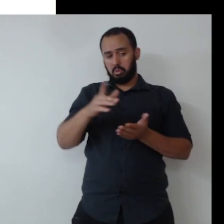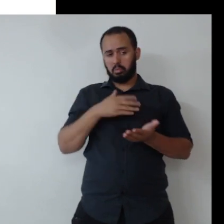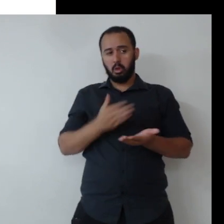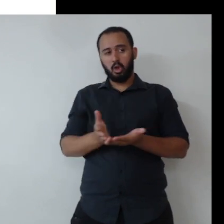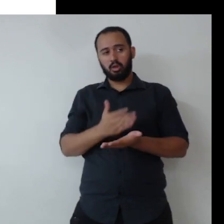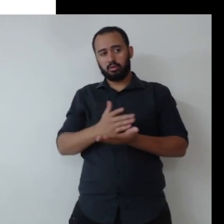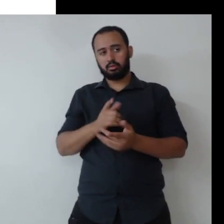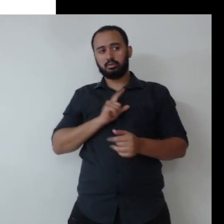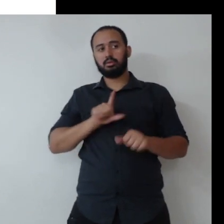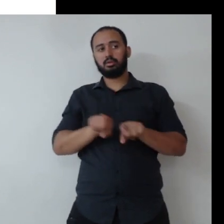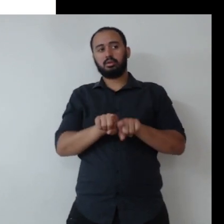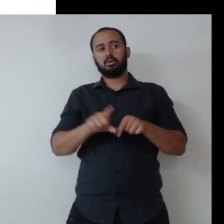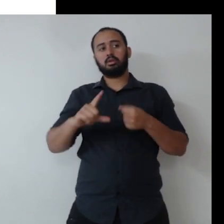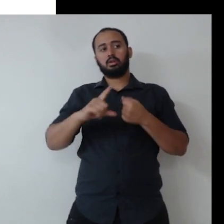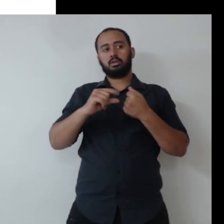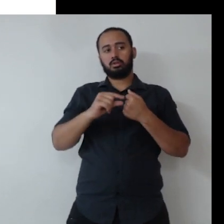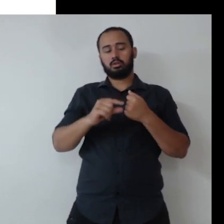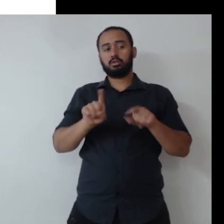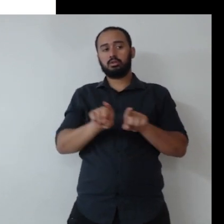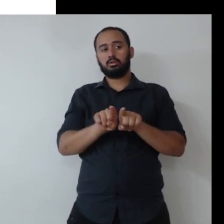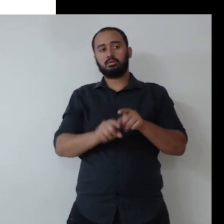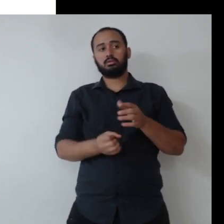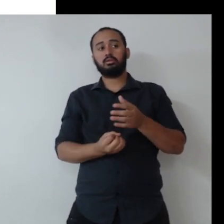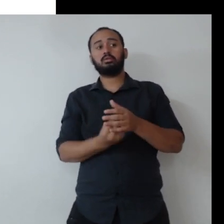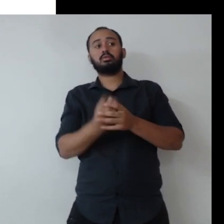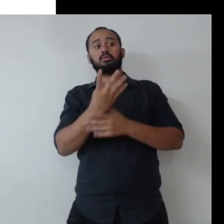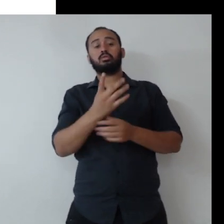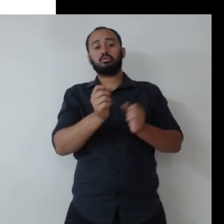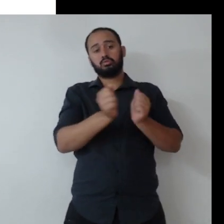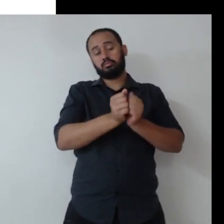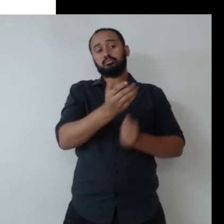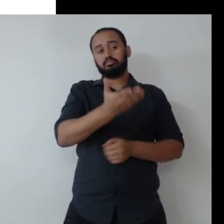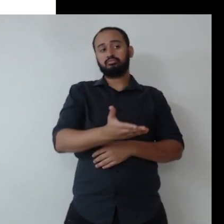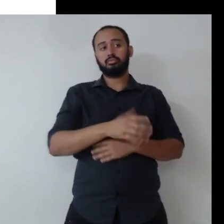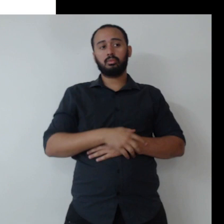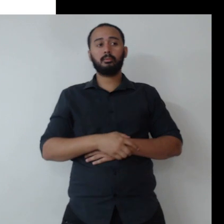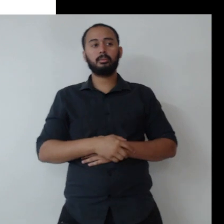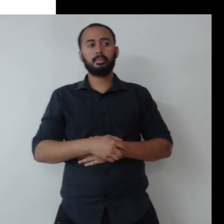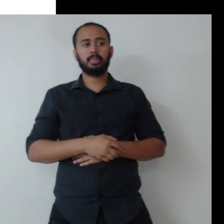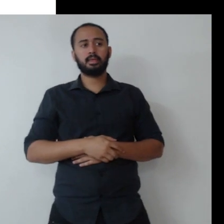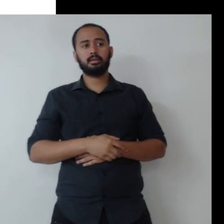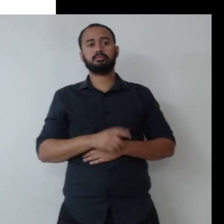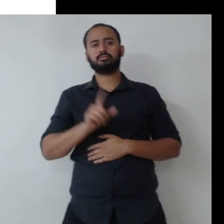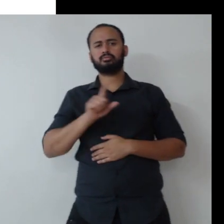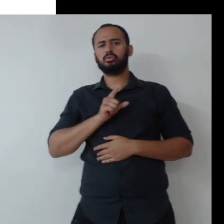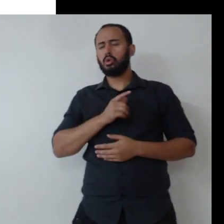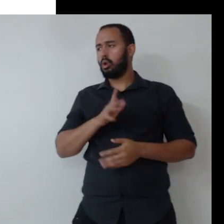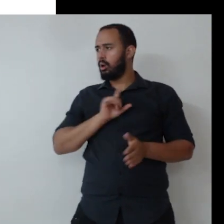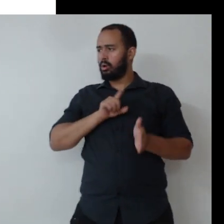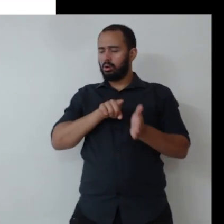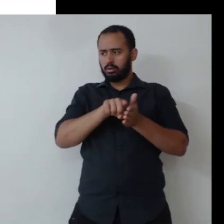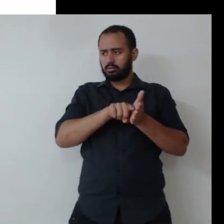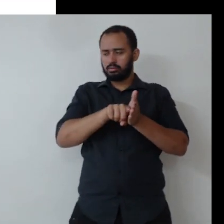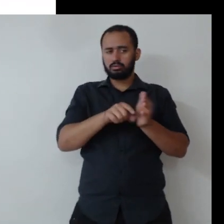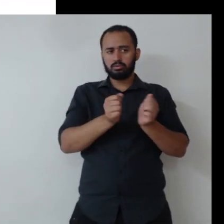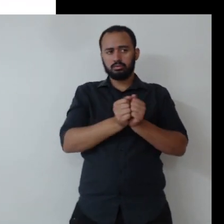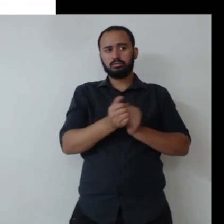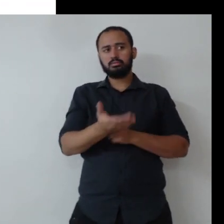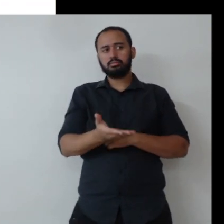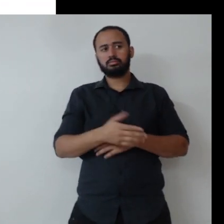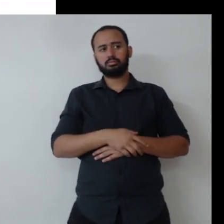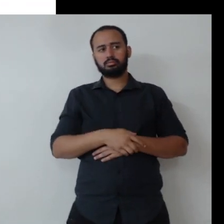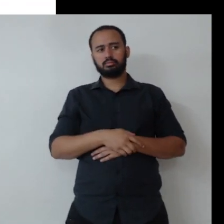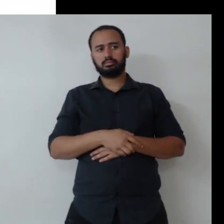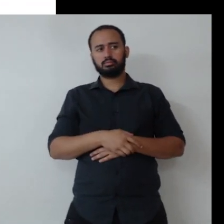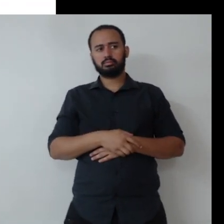que a gente está na eminência de publicar sobre isso também, tem uma pesquisa sobre isso, na verdade.